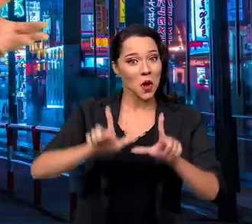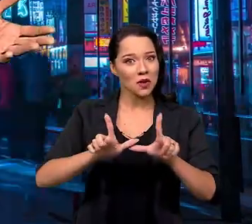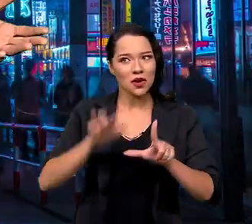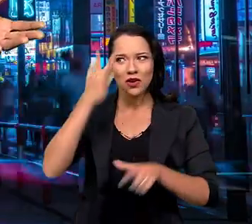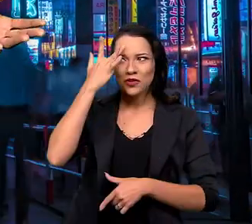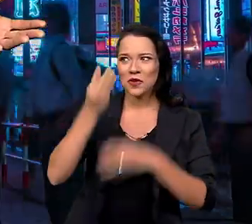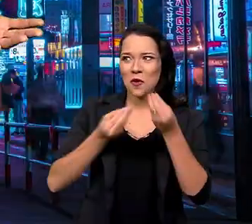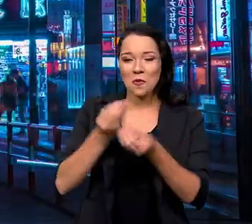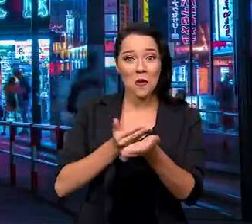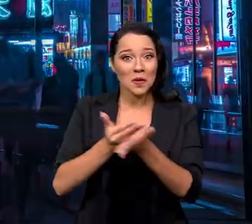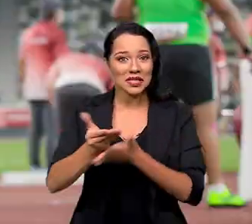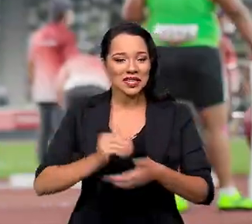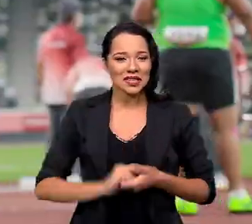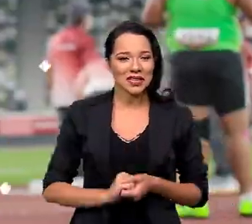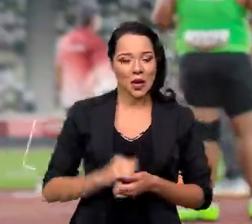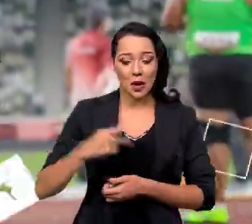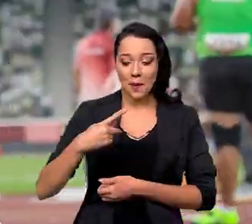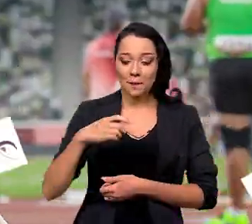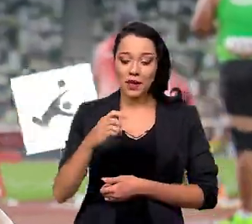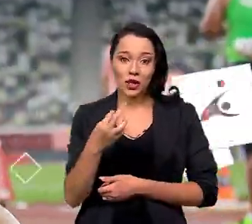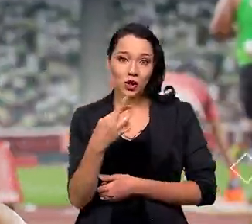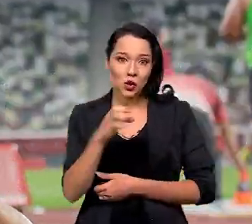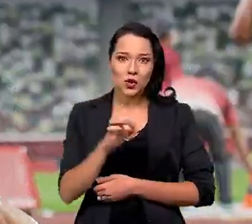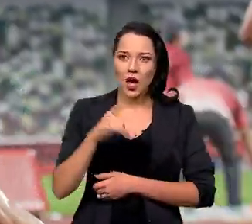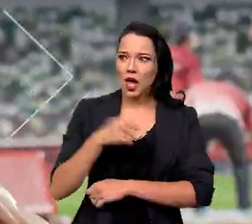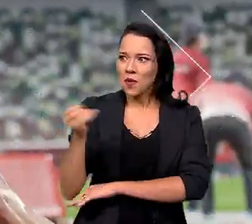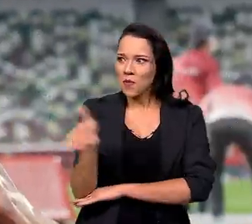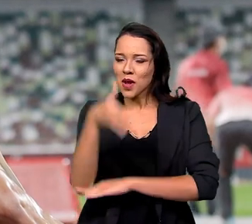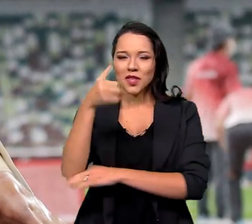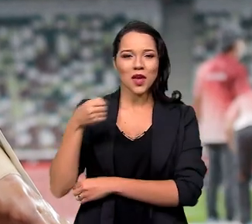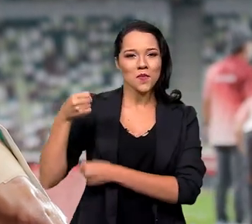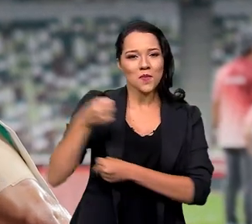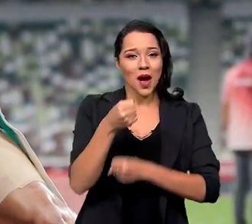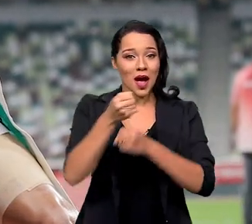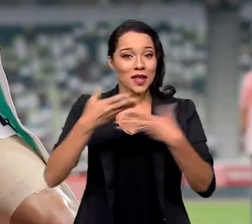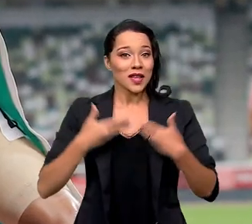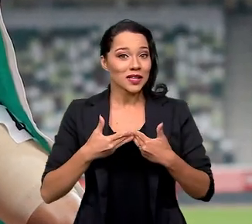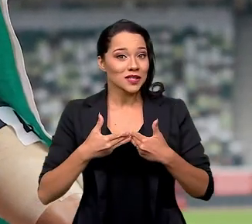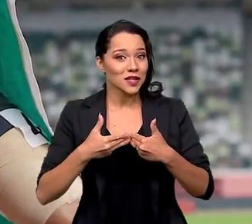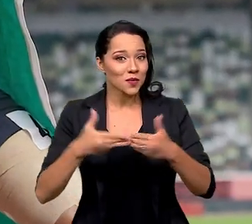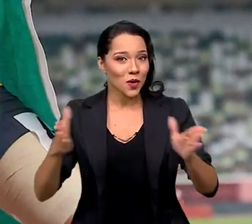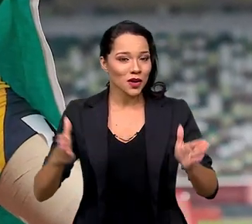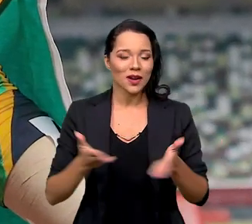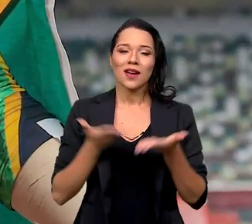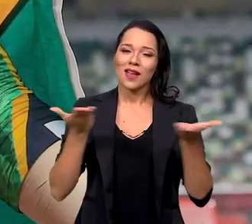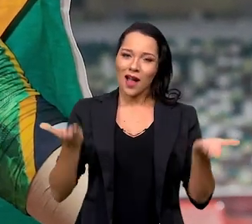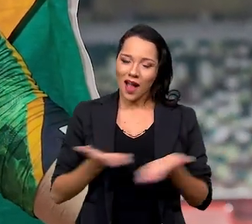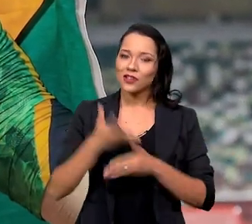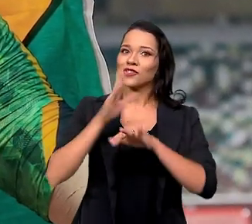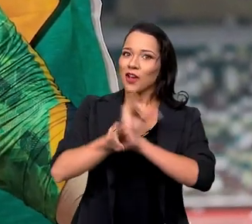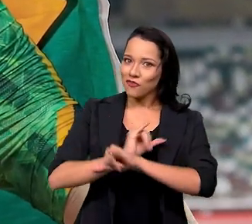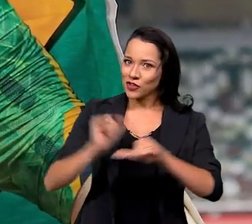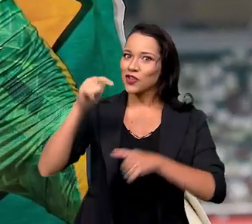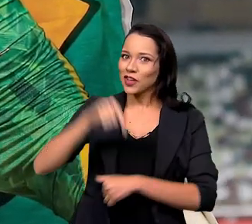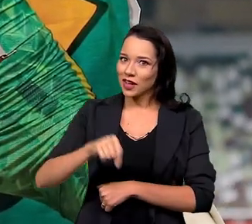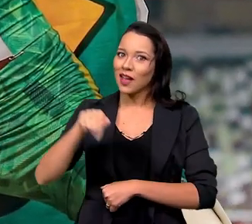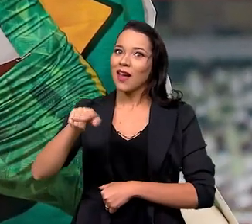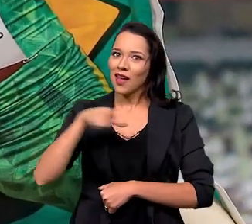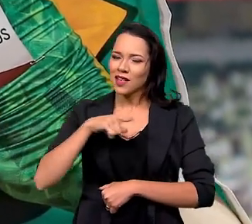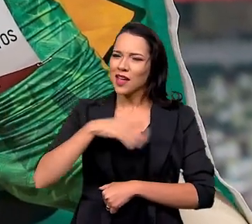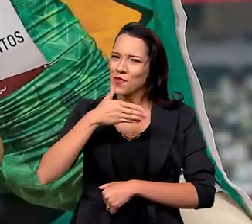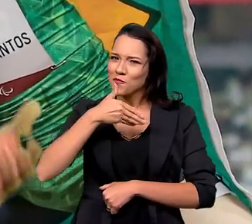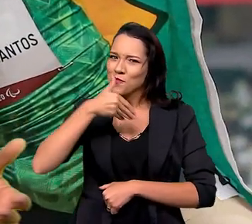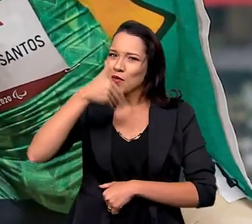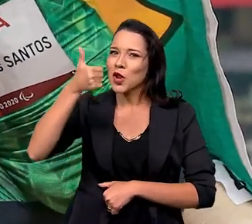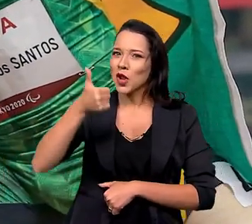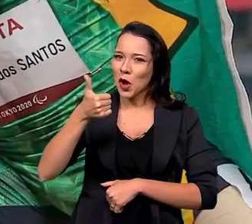Tóquio. Eu não nem por onde começar, viu? O Petrusso, por exemplo, foi nosso porta-bandeira na cerimônia de abertura e a gente avisou aqui que